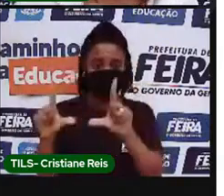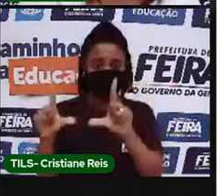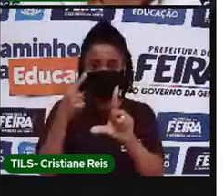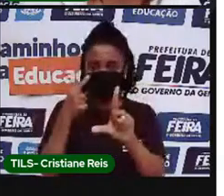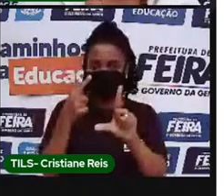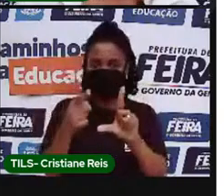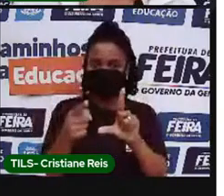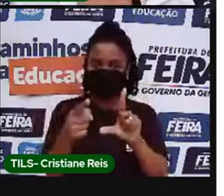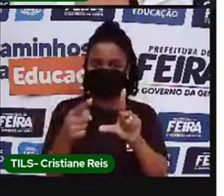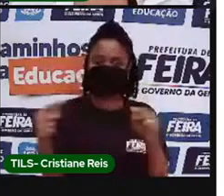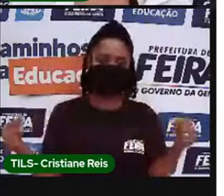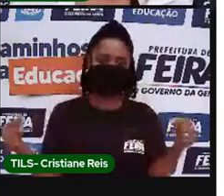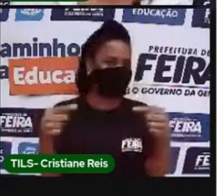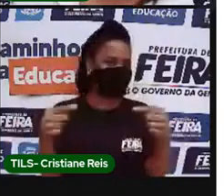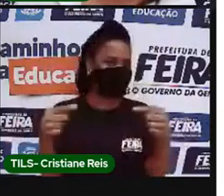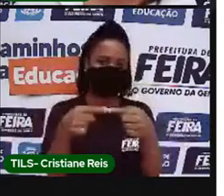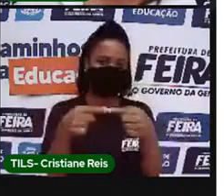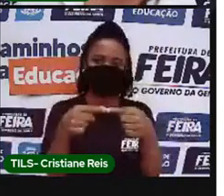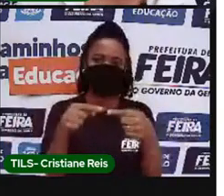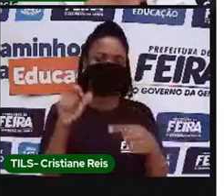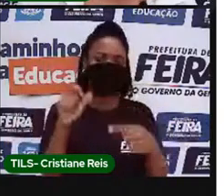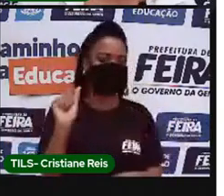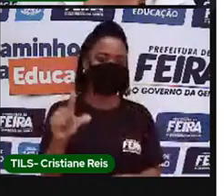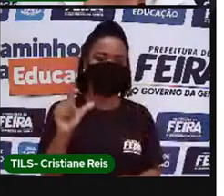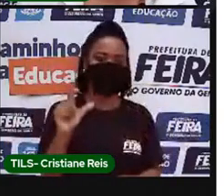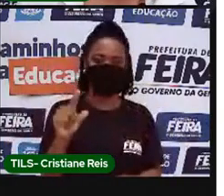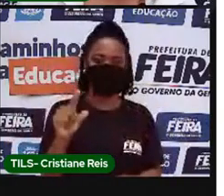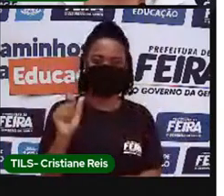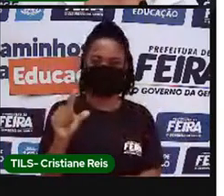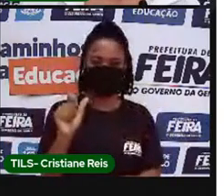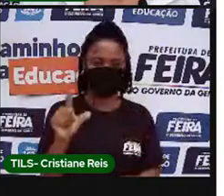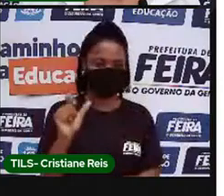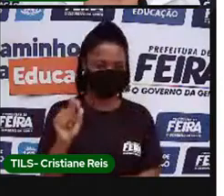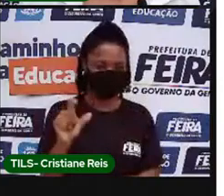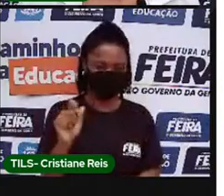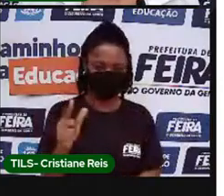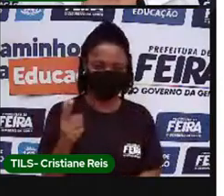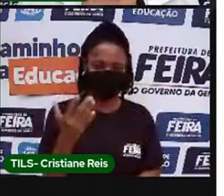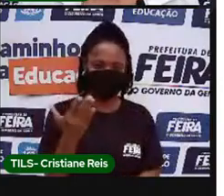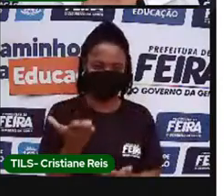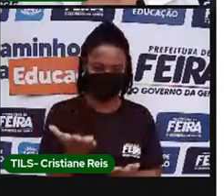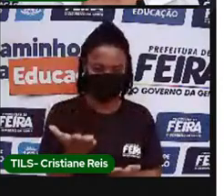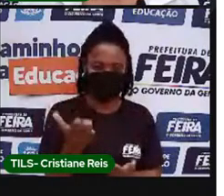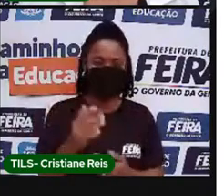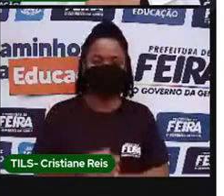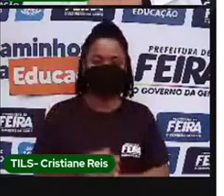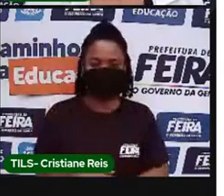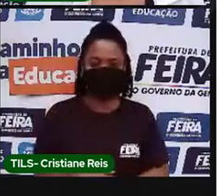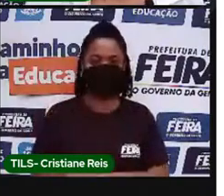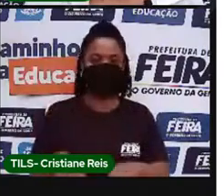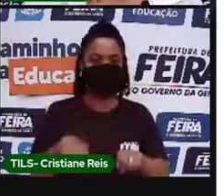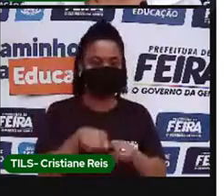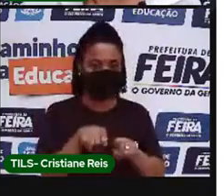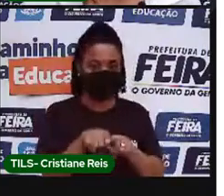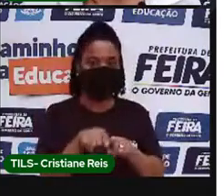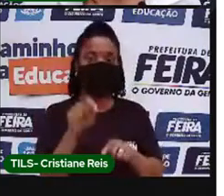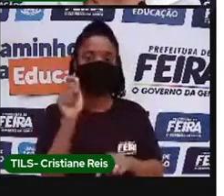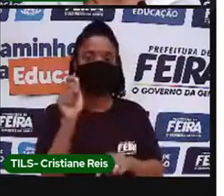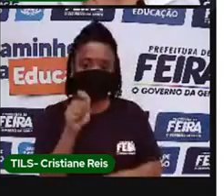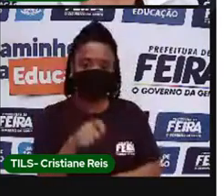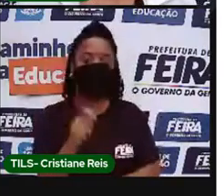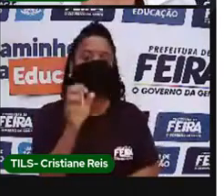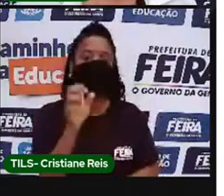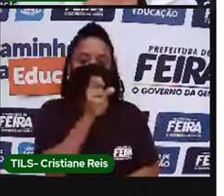aquelas cuja cor predominante é blue. Eu posso clicar aqui na cor orange